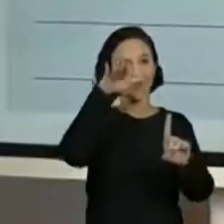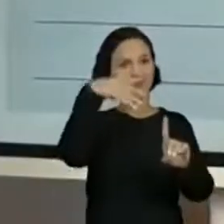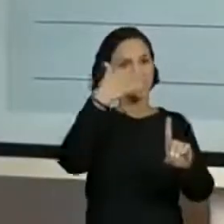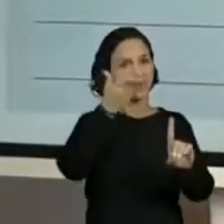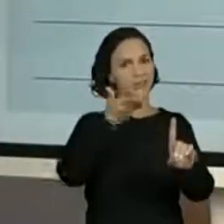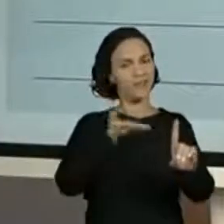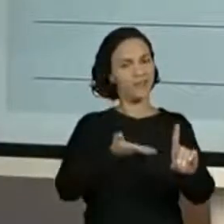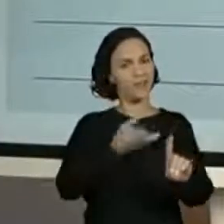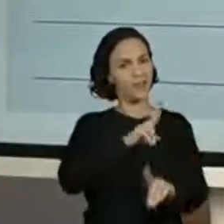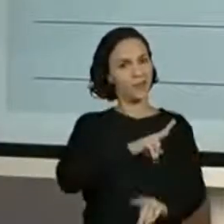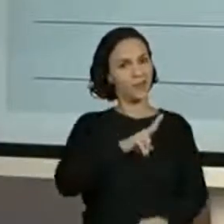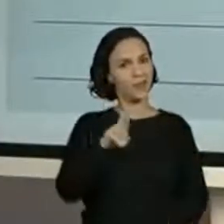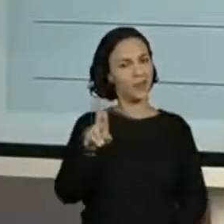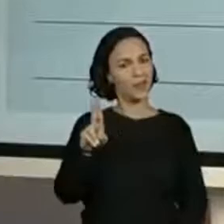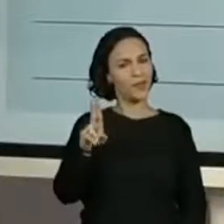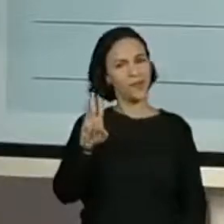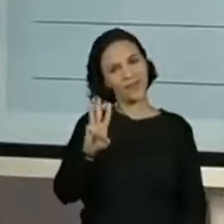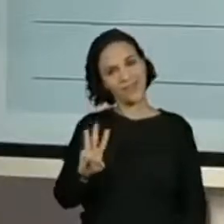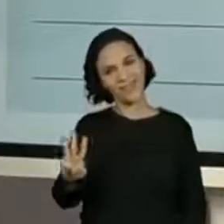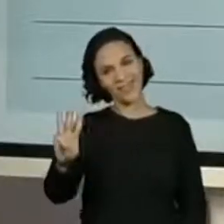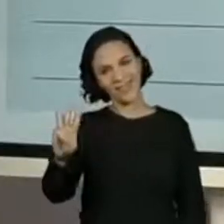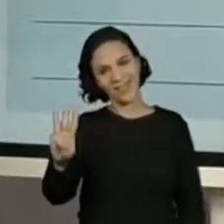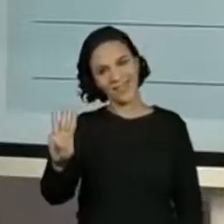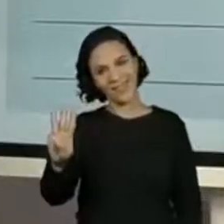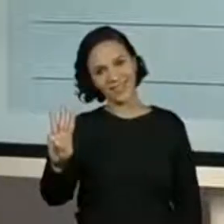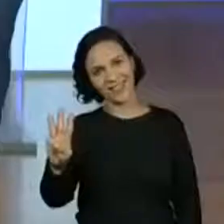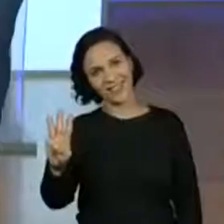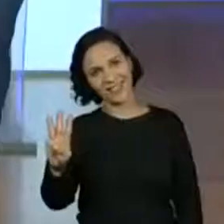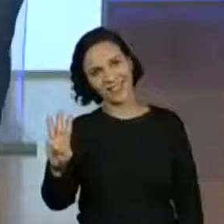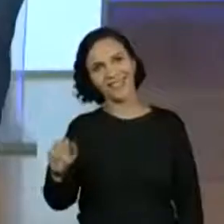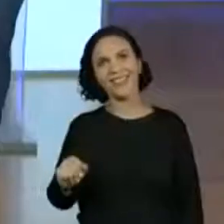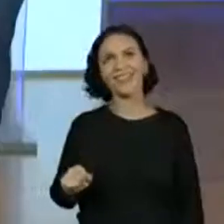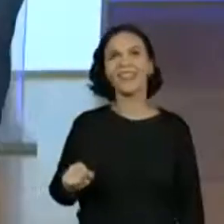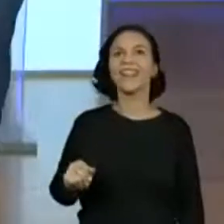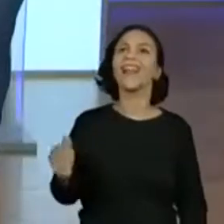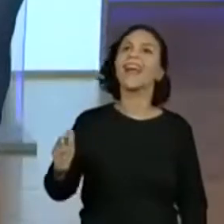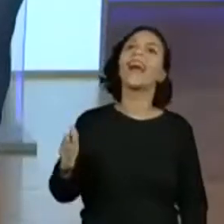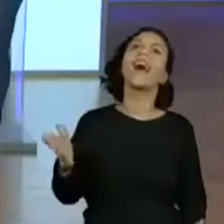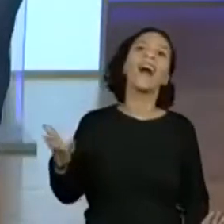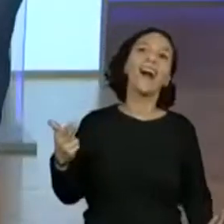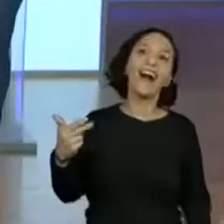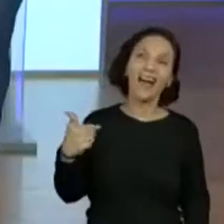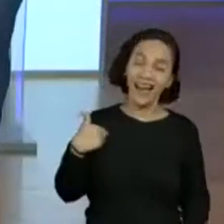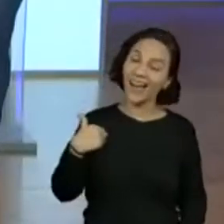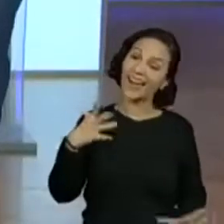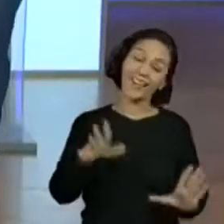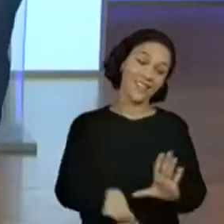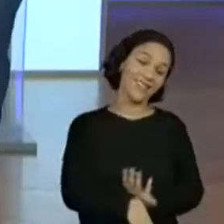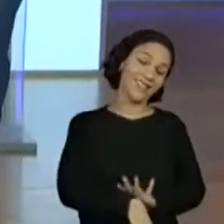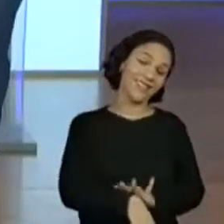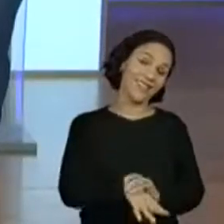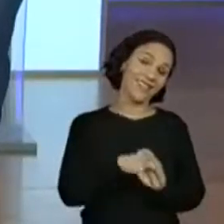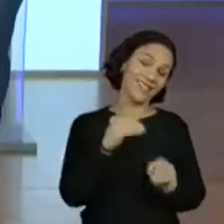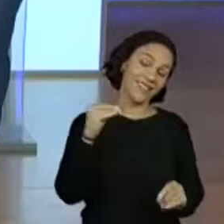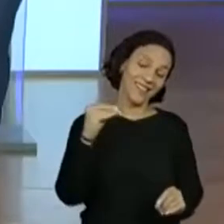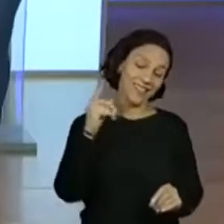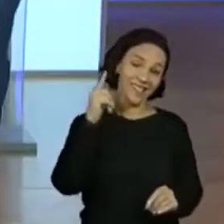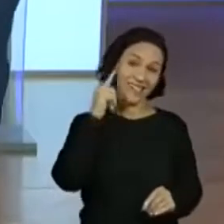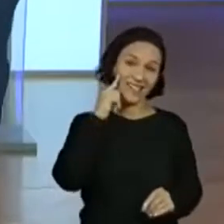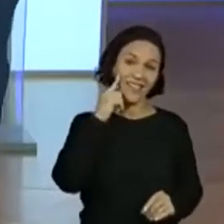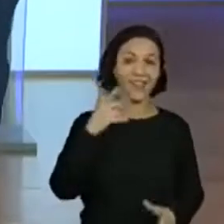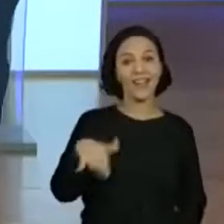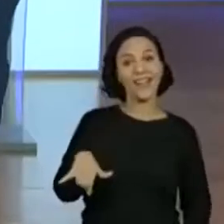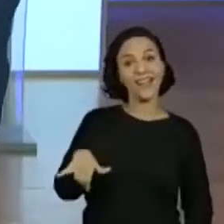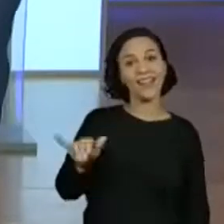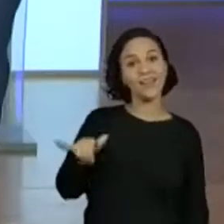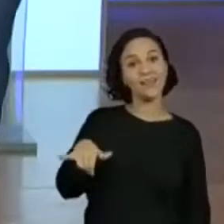nomes que começam com W. E agora, professora Vivi? Juro que é sem querer. Eu enfio a mão direitinho e saiu o